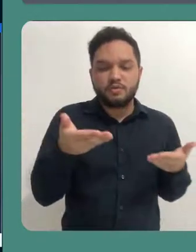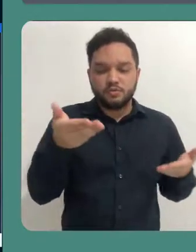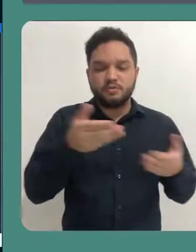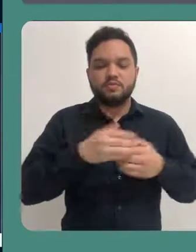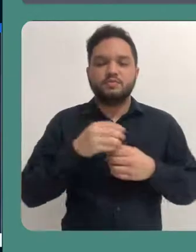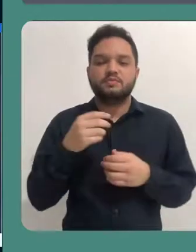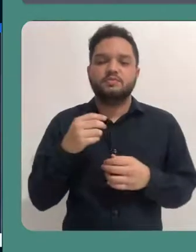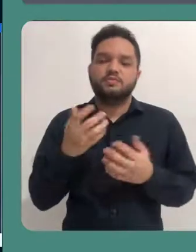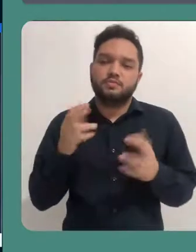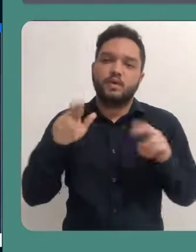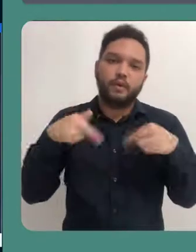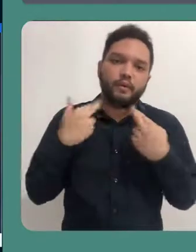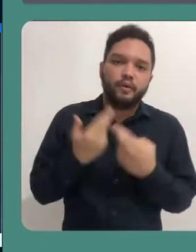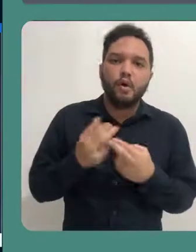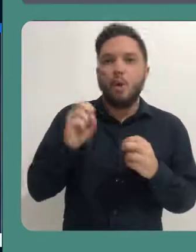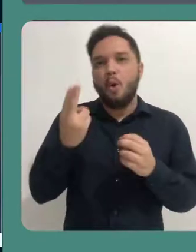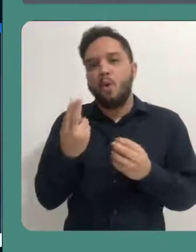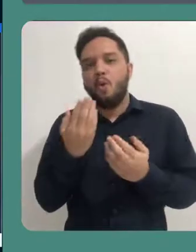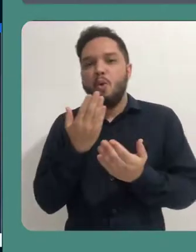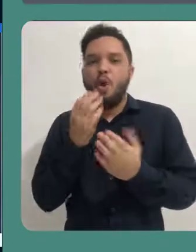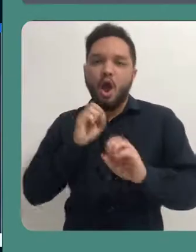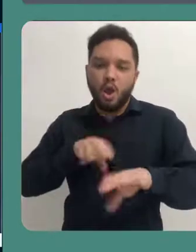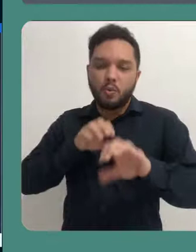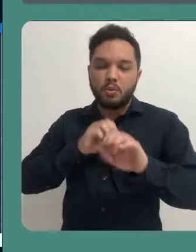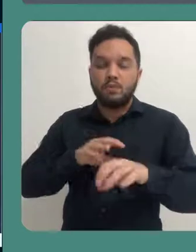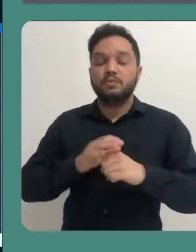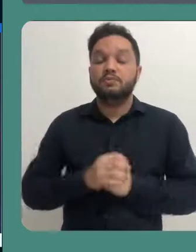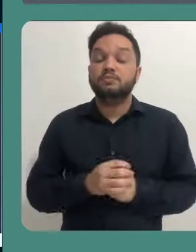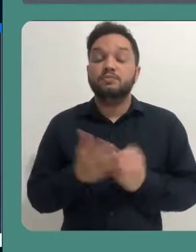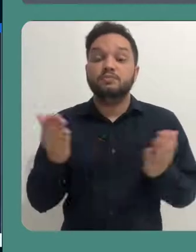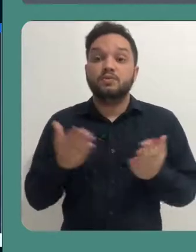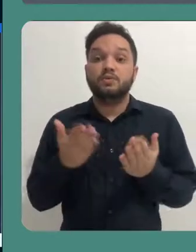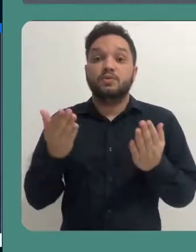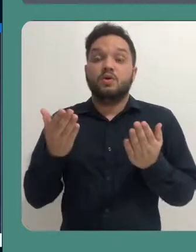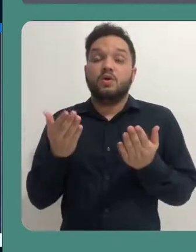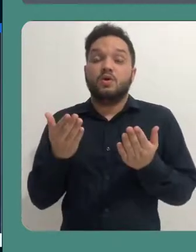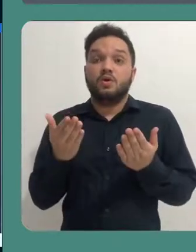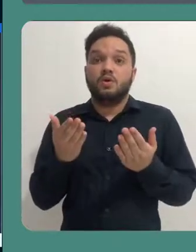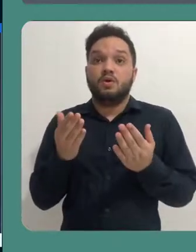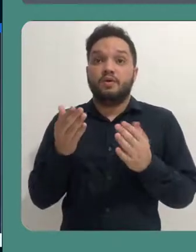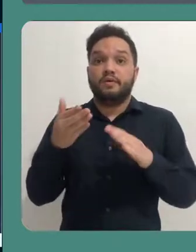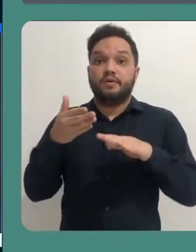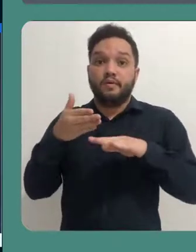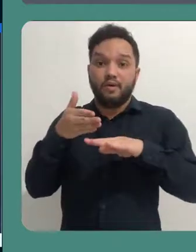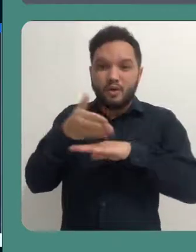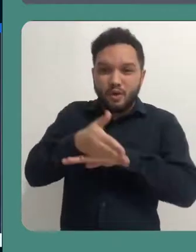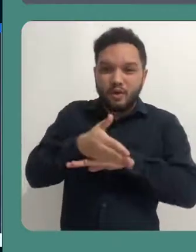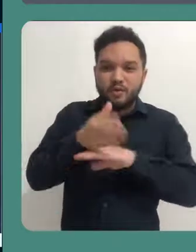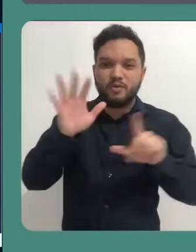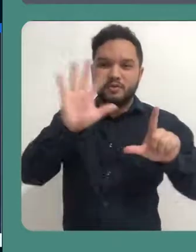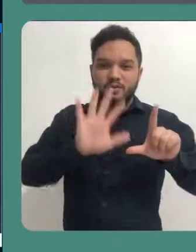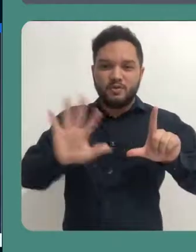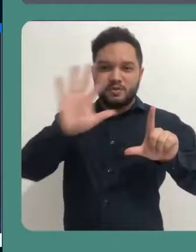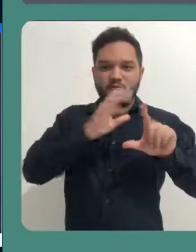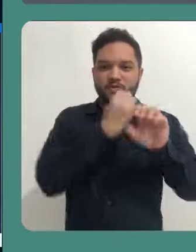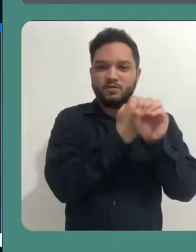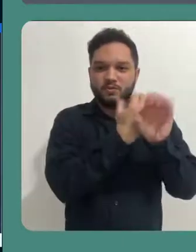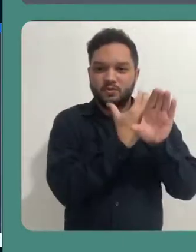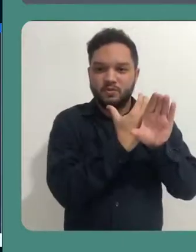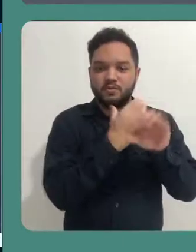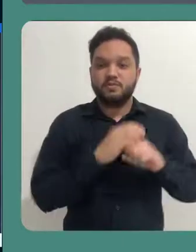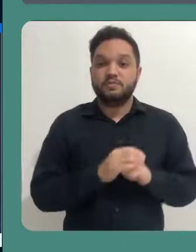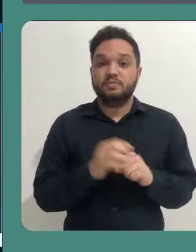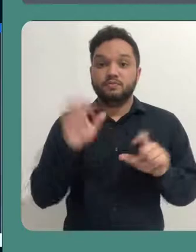convidados para essa sua reunião ou para a sua aula, você vai ingressar neste espaço da